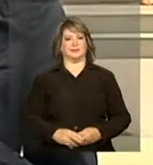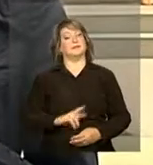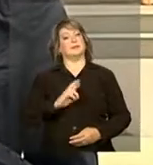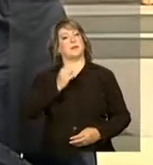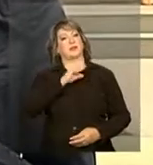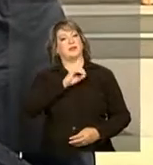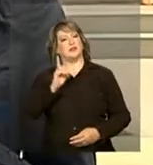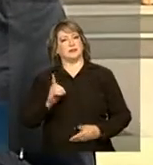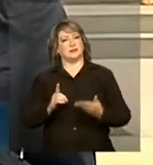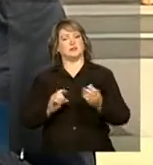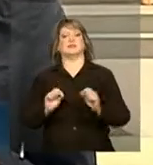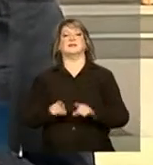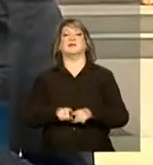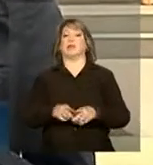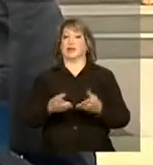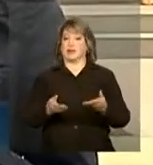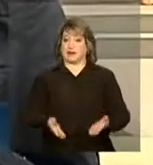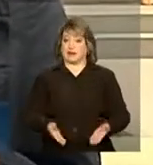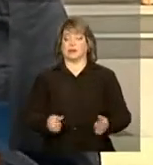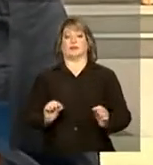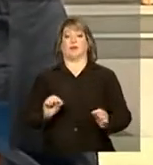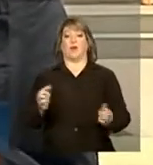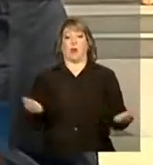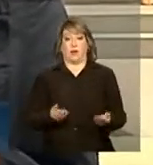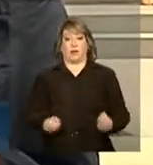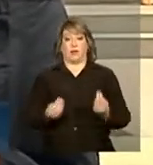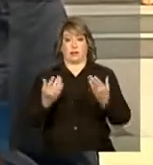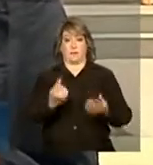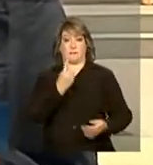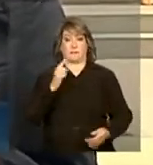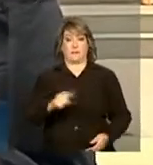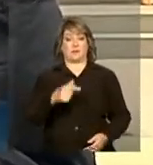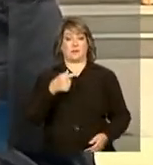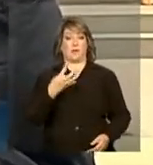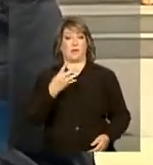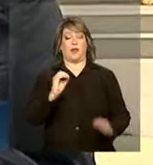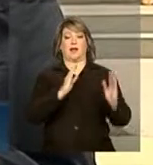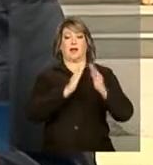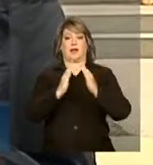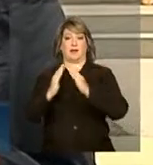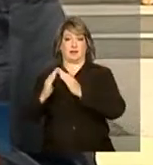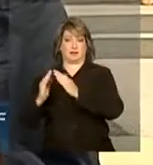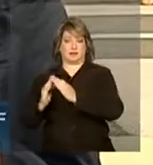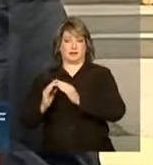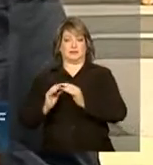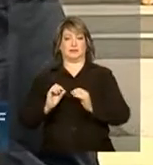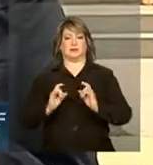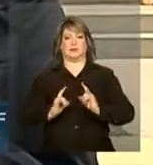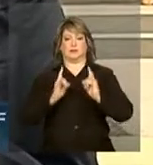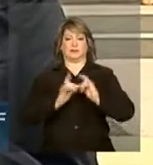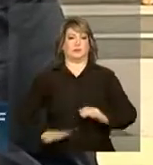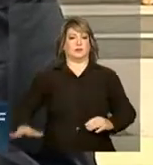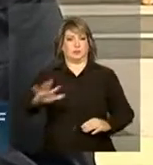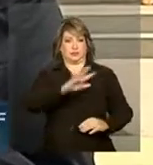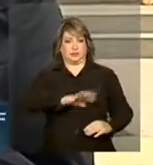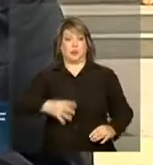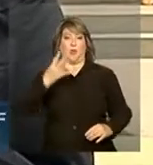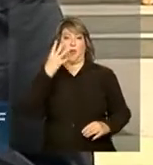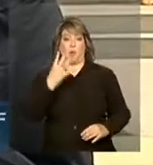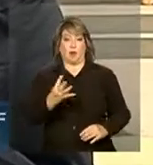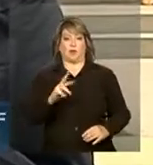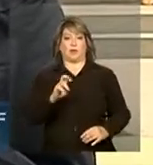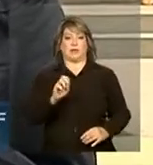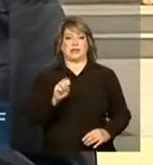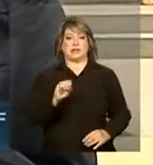Bom dia, Malu. É isso mesmo. Hoje serão entregues 1.740 unidades habitacionais em quatro residenciais, todos